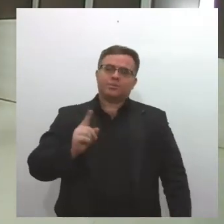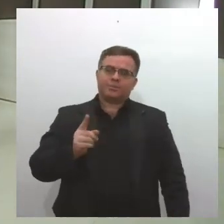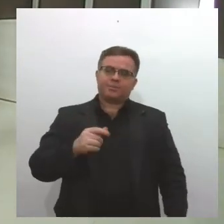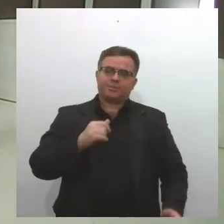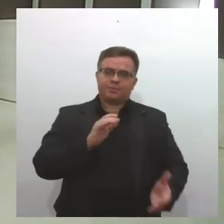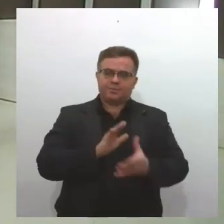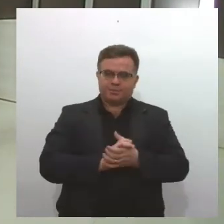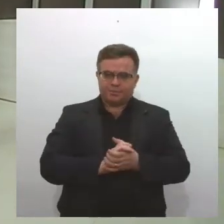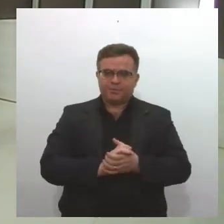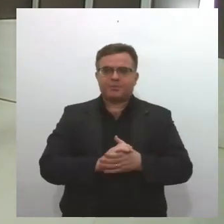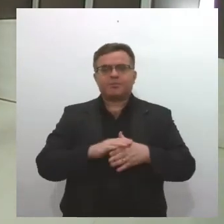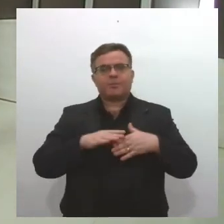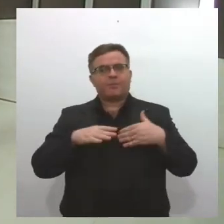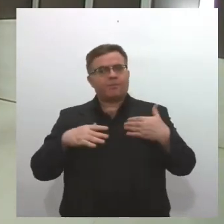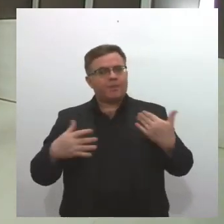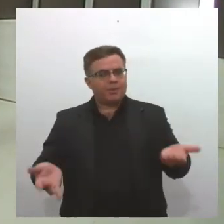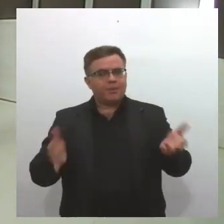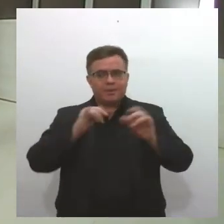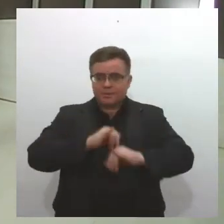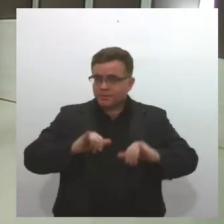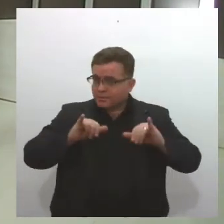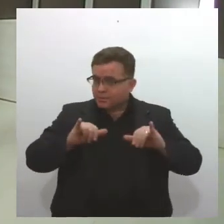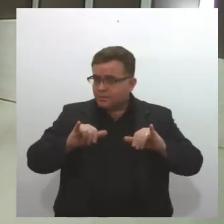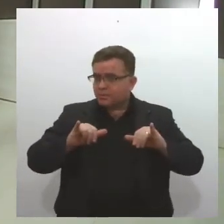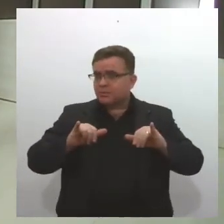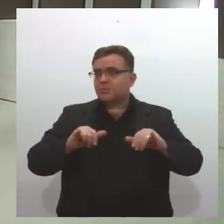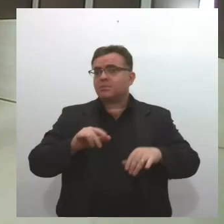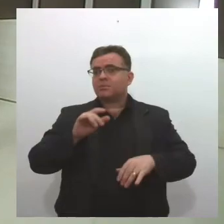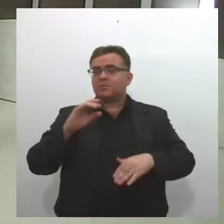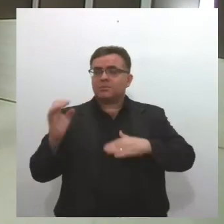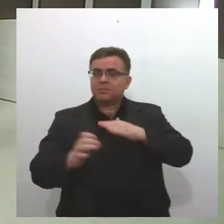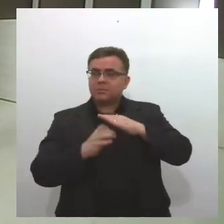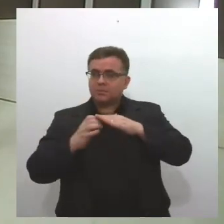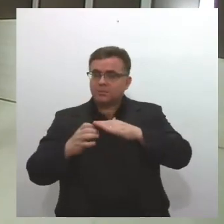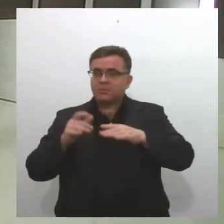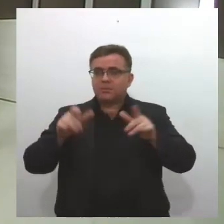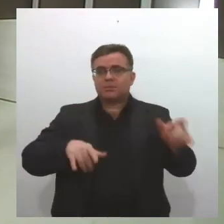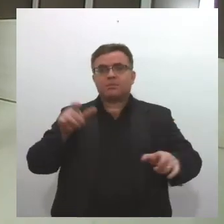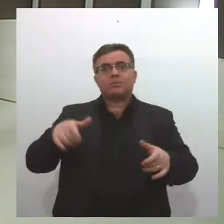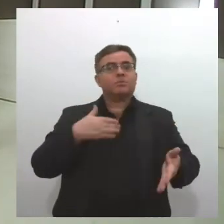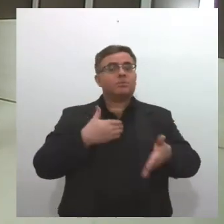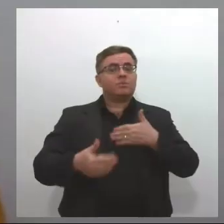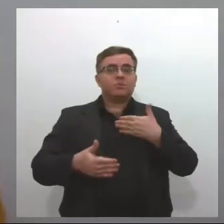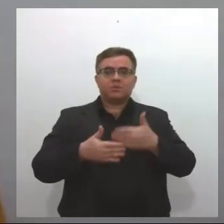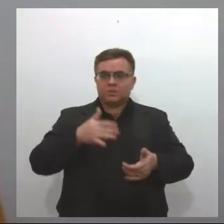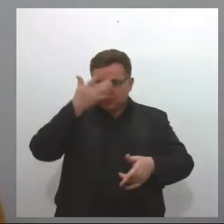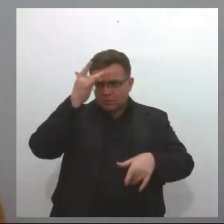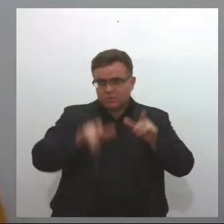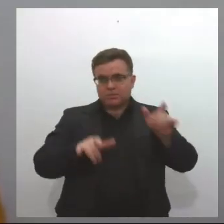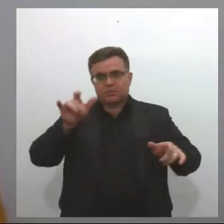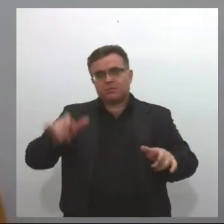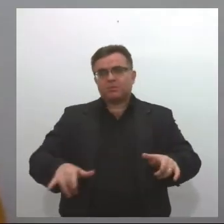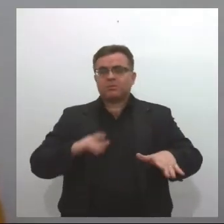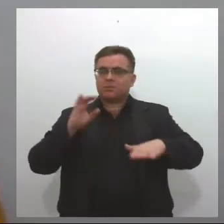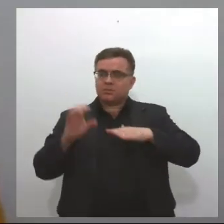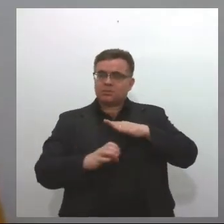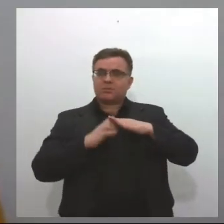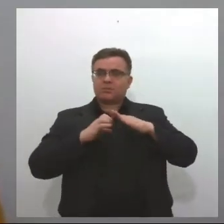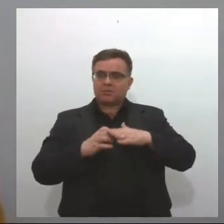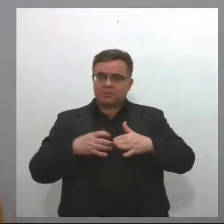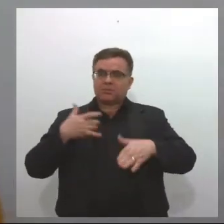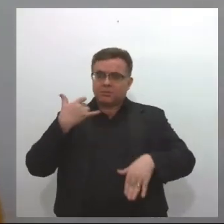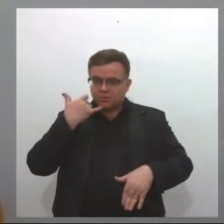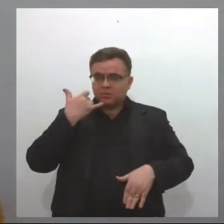E a gente quer deixar um alerta aqui que não só com usando o nome da vigilância sanitária, mas qualquer pessoa, qualquer empresa que recebeu